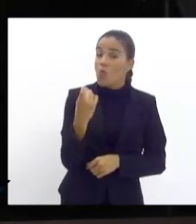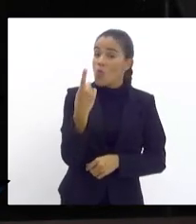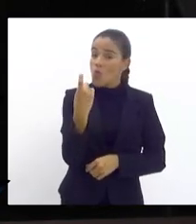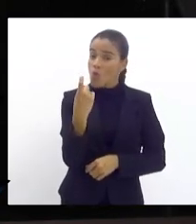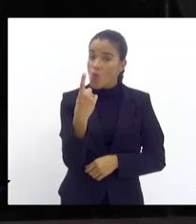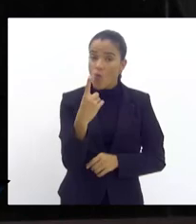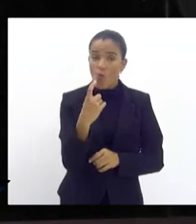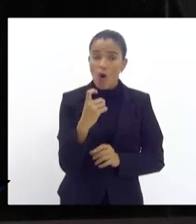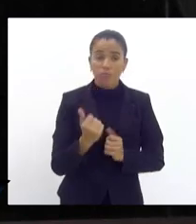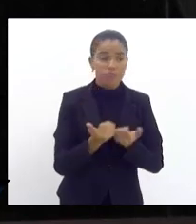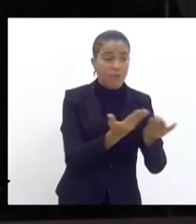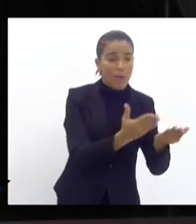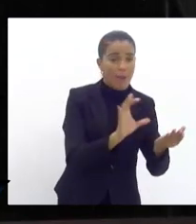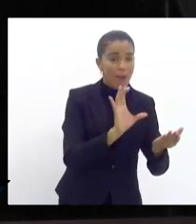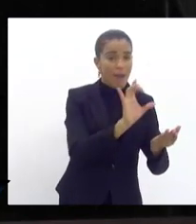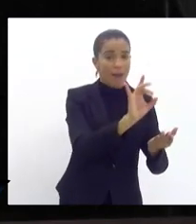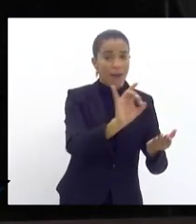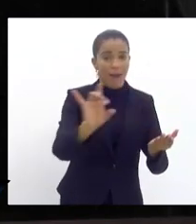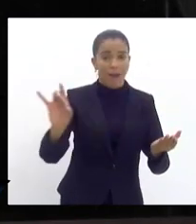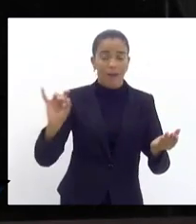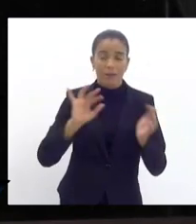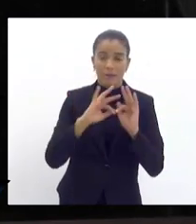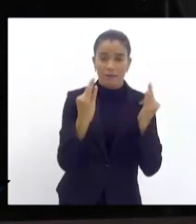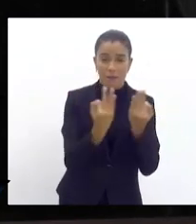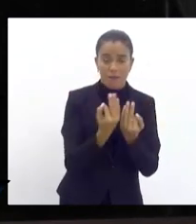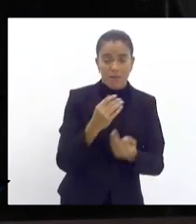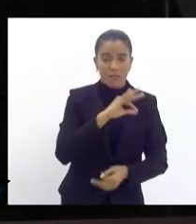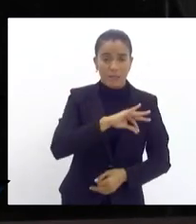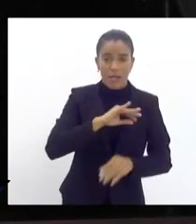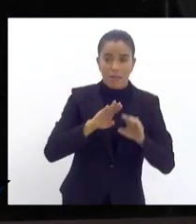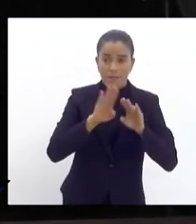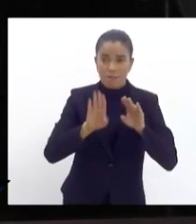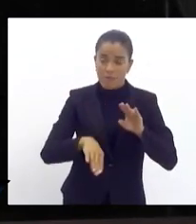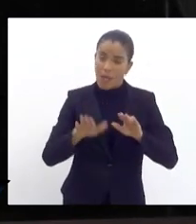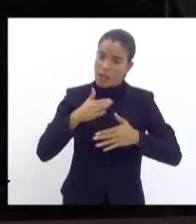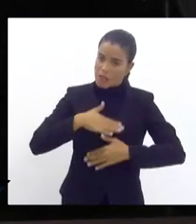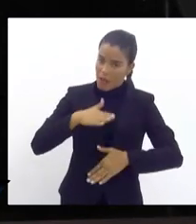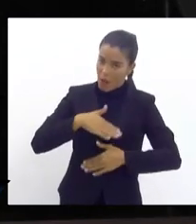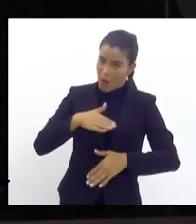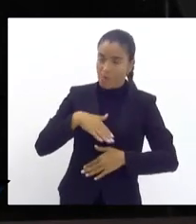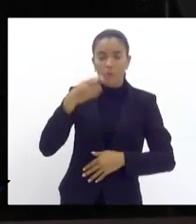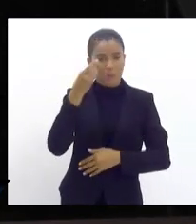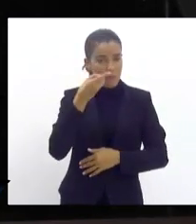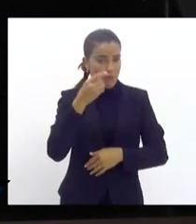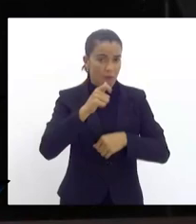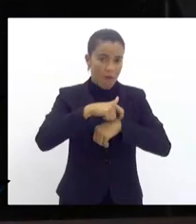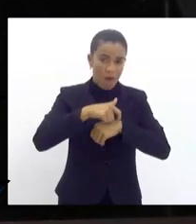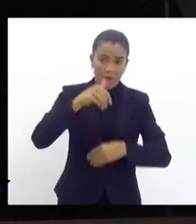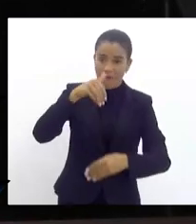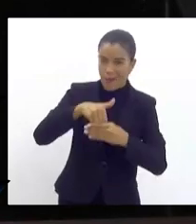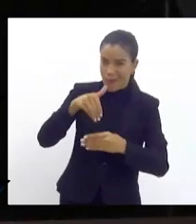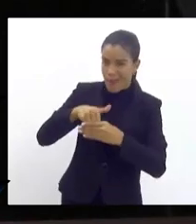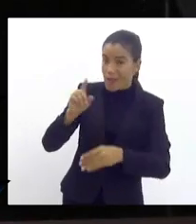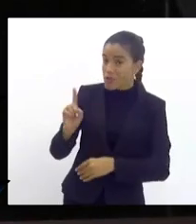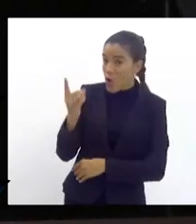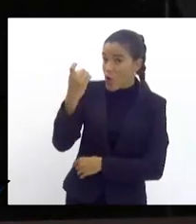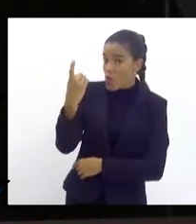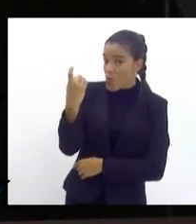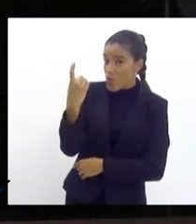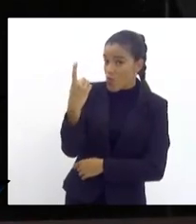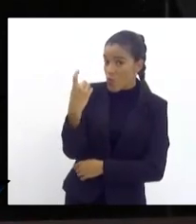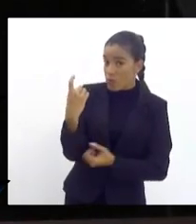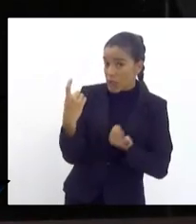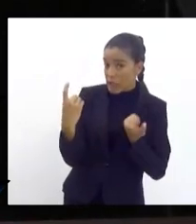por família de baixa renda é bom que se trate disso para que os deputados fiquem tranquilos na hora de votar essa matéria é apenas uma unidade